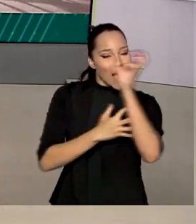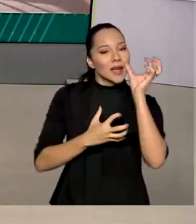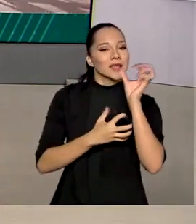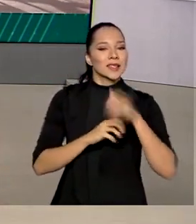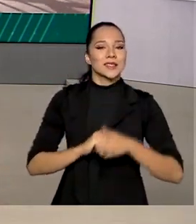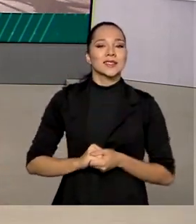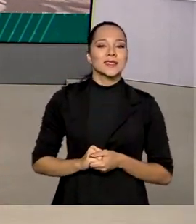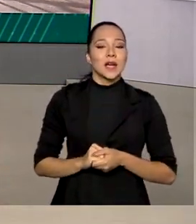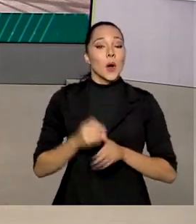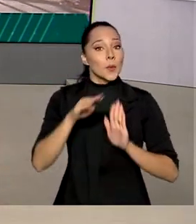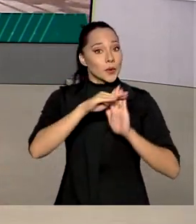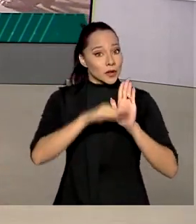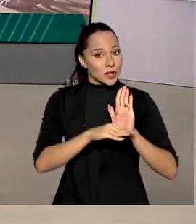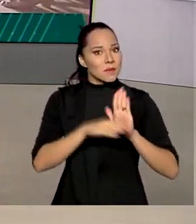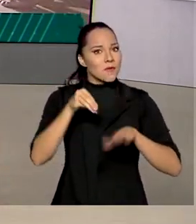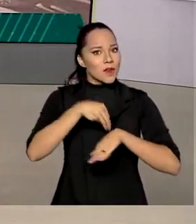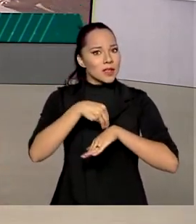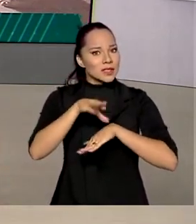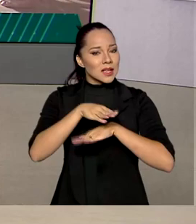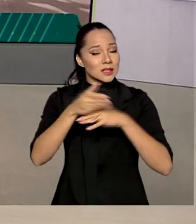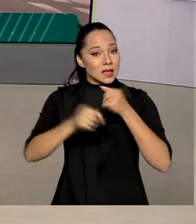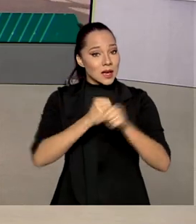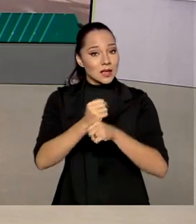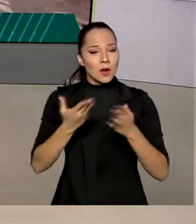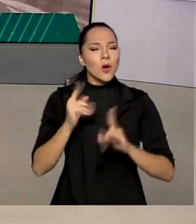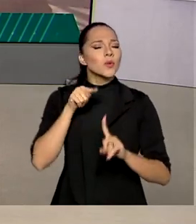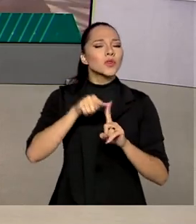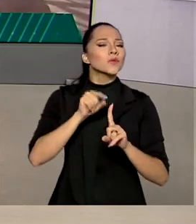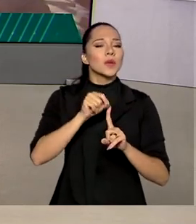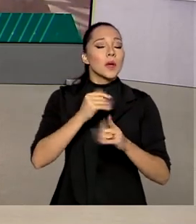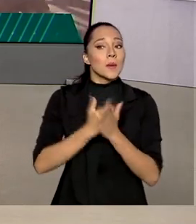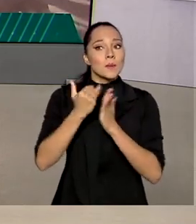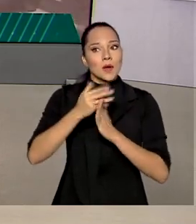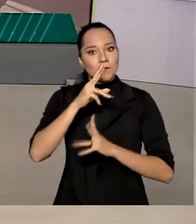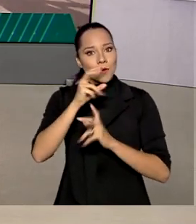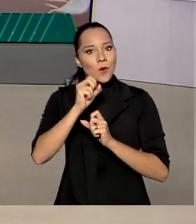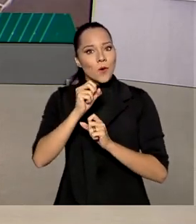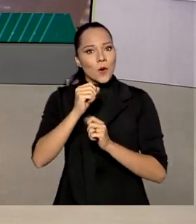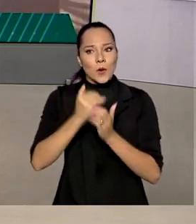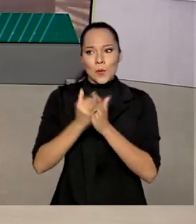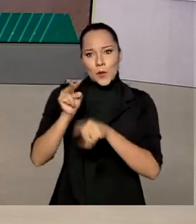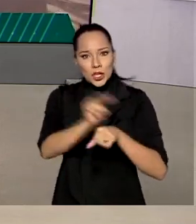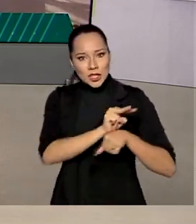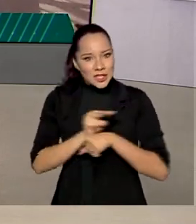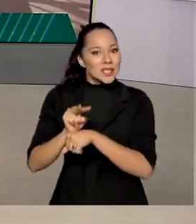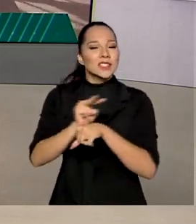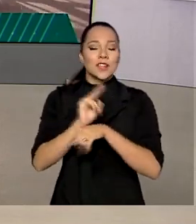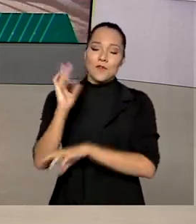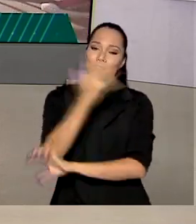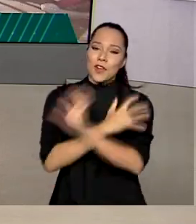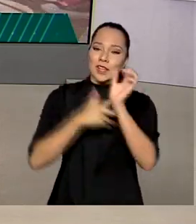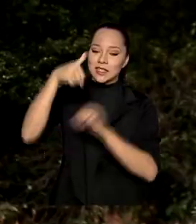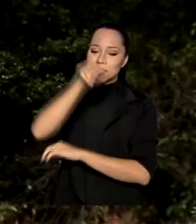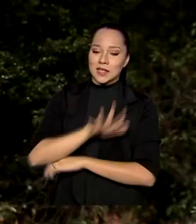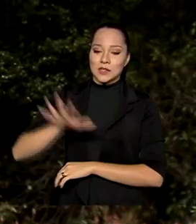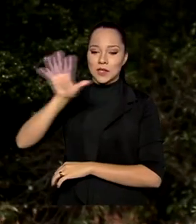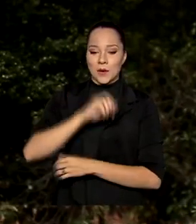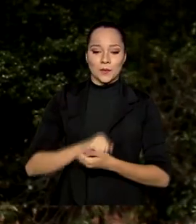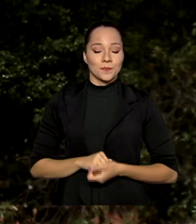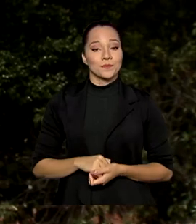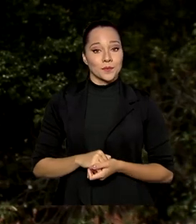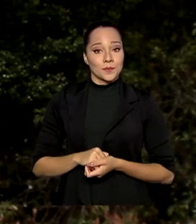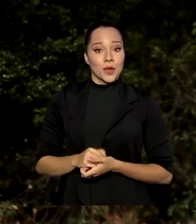nacional. O programa foi lançado este ano e tem a meta de fortalecer a conservação de reservas nacionais. Uma